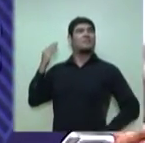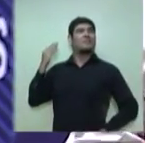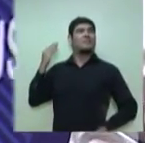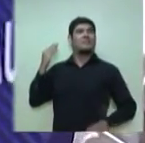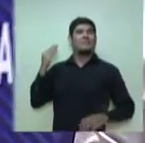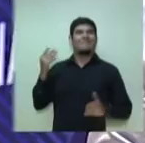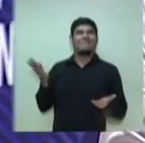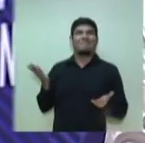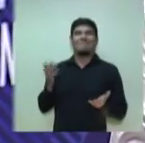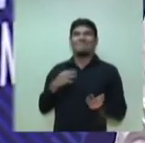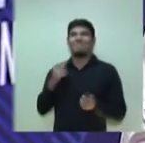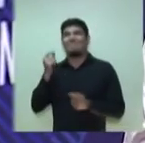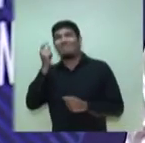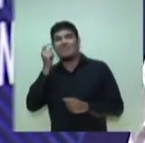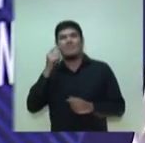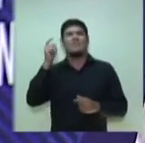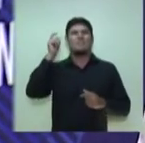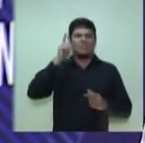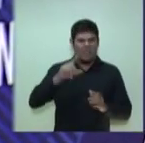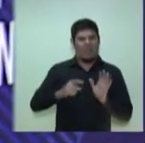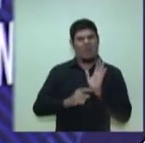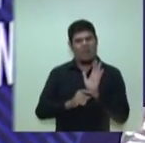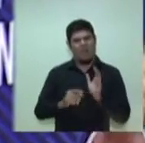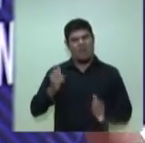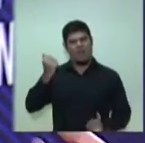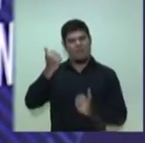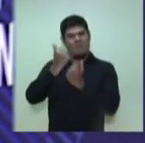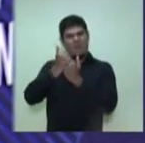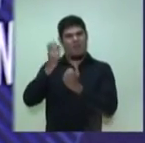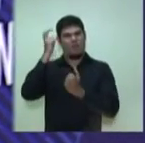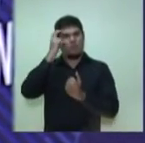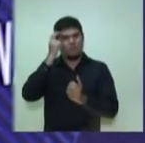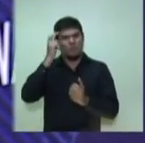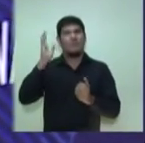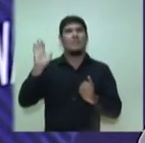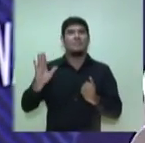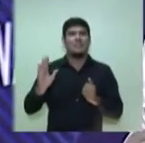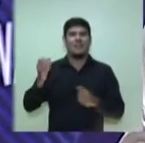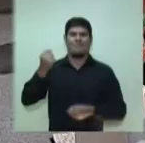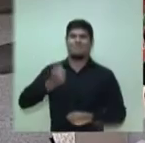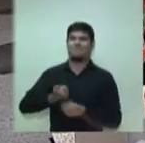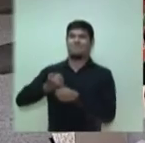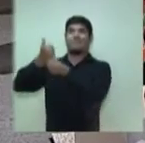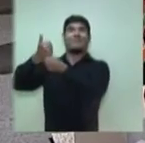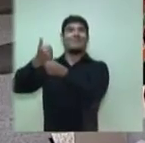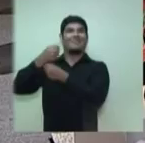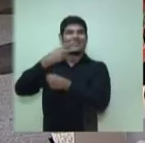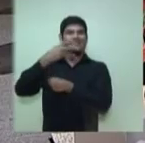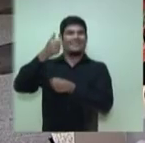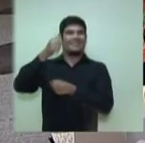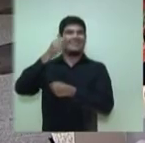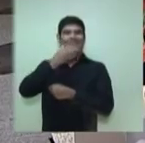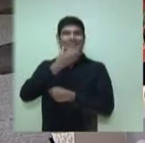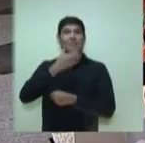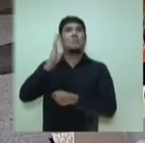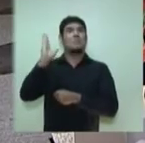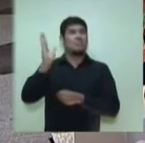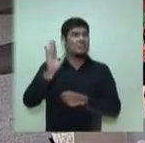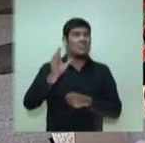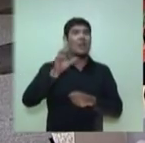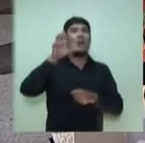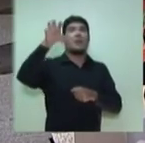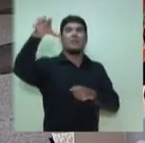Agora, por outro lado, apoiamos bastante a cultura popular. Os réveillons, os grandes eventos. Hoje nós temos réveillon na Itaúba,